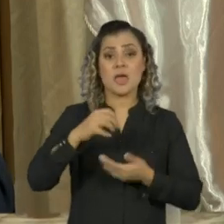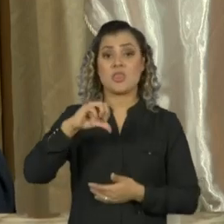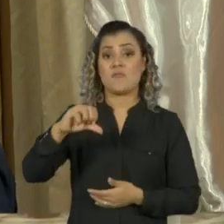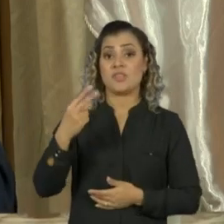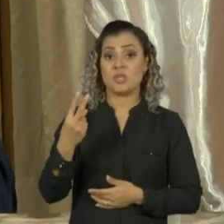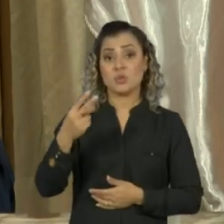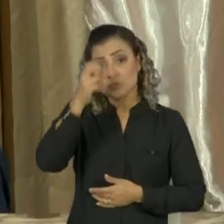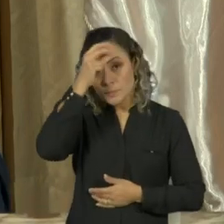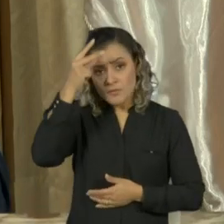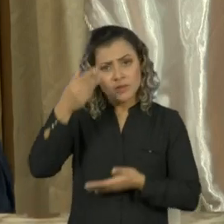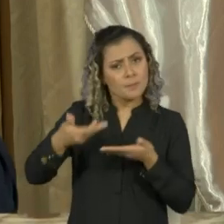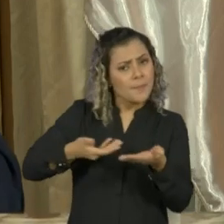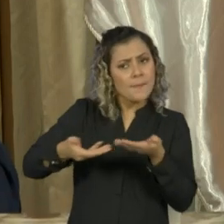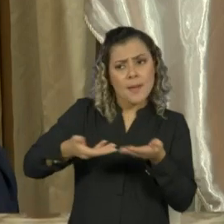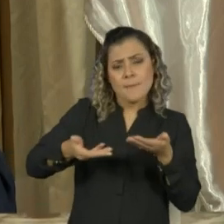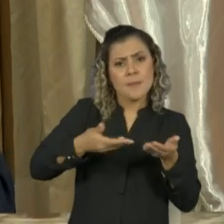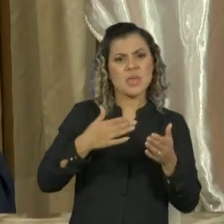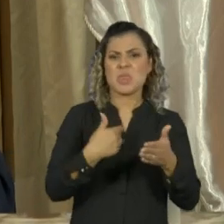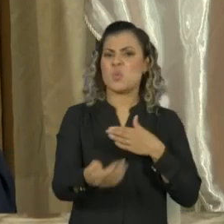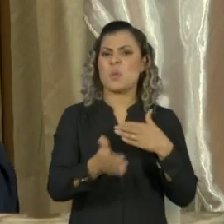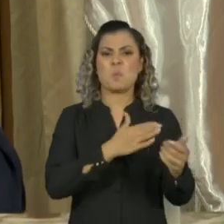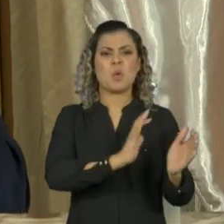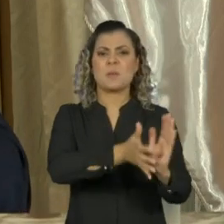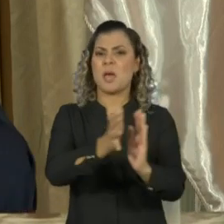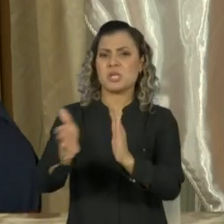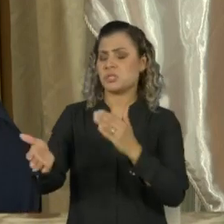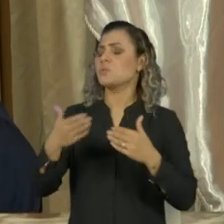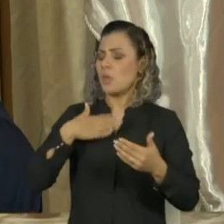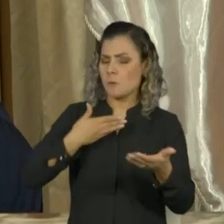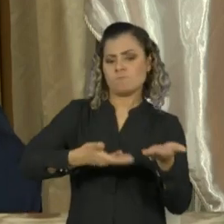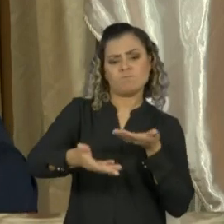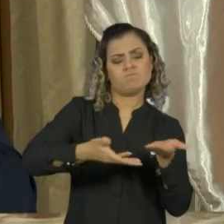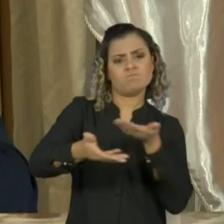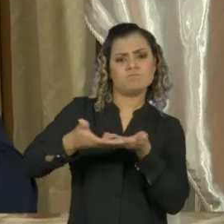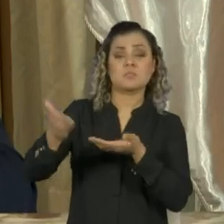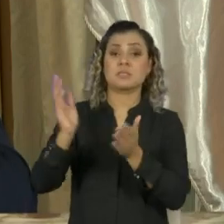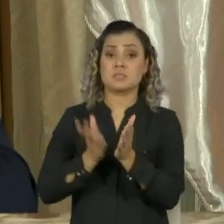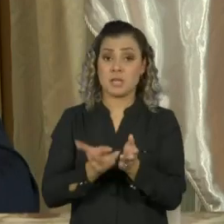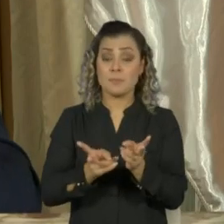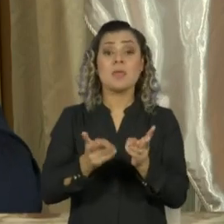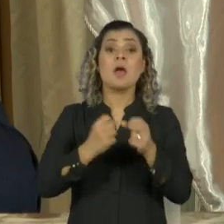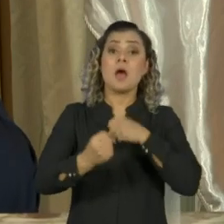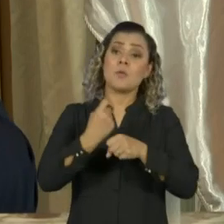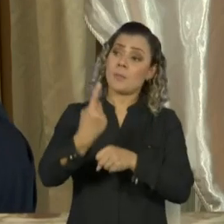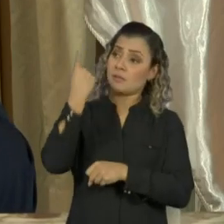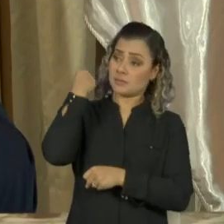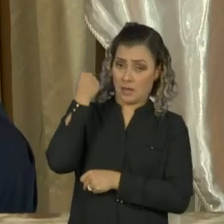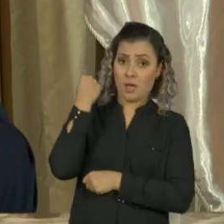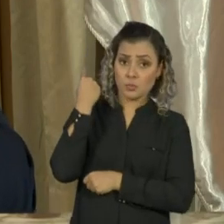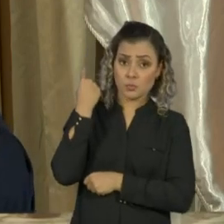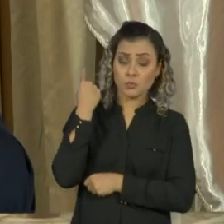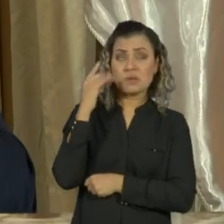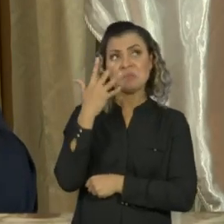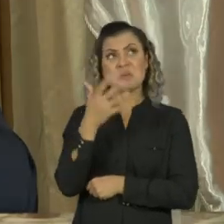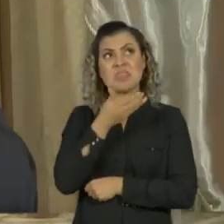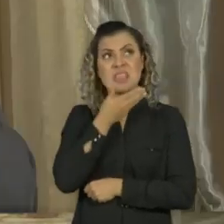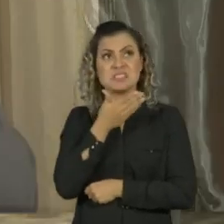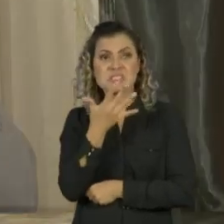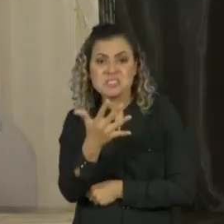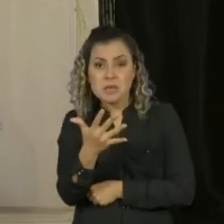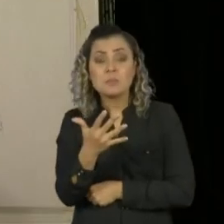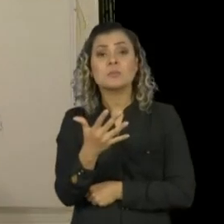prefeitos, não importa o partido do prefeito. Quando foi no final do ano passado, nós tínhamos